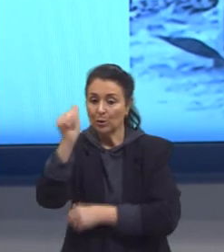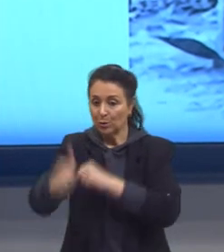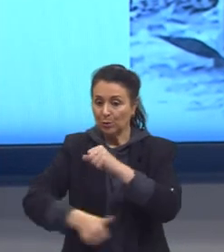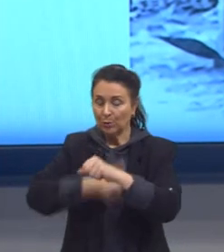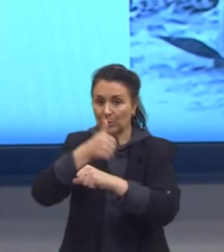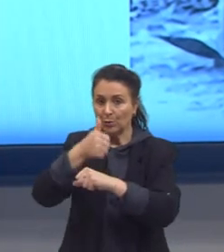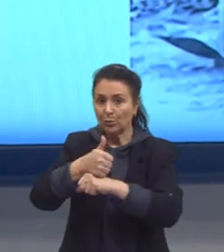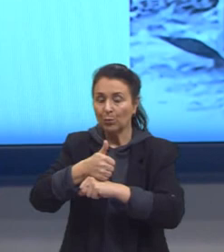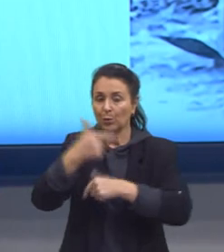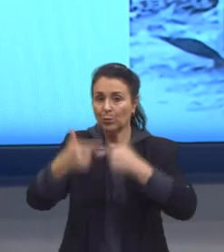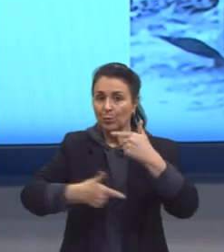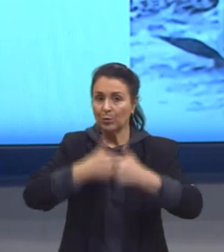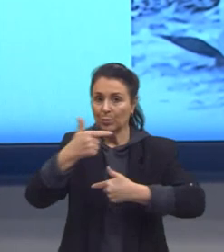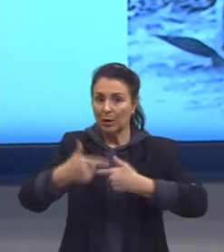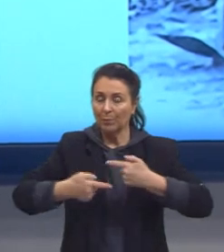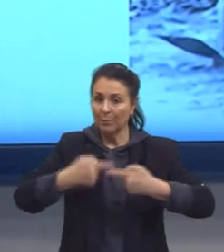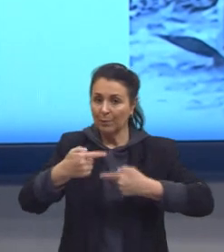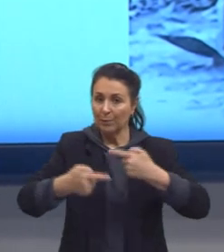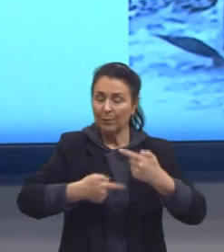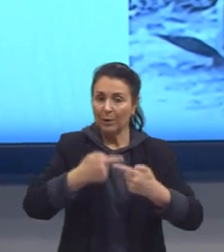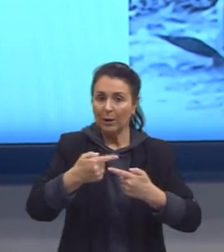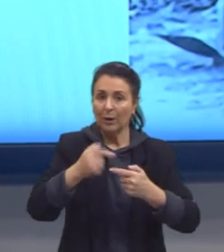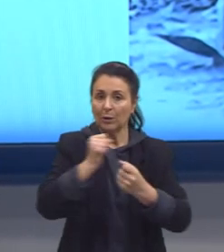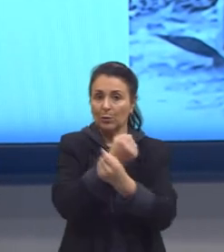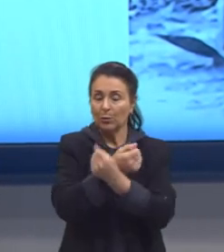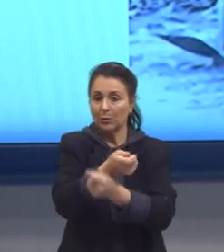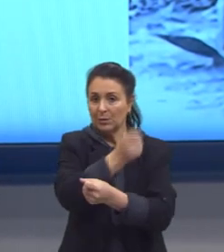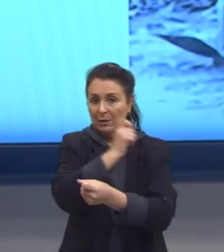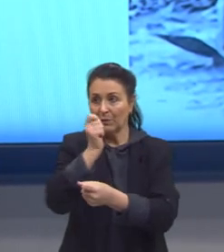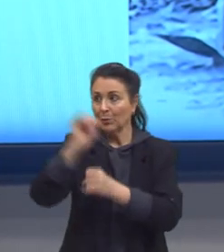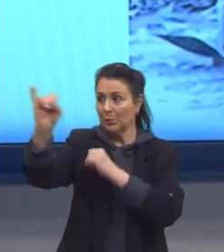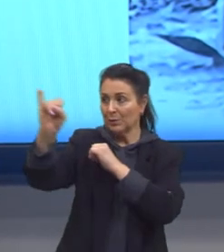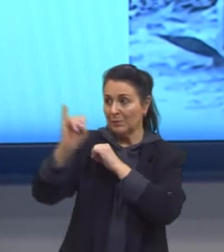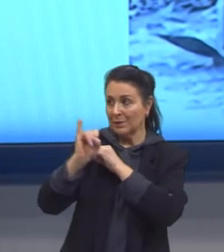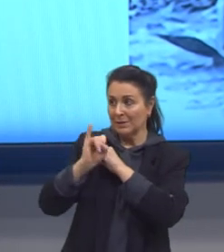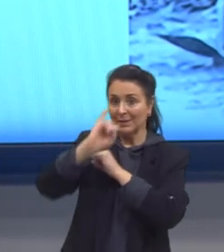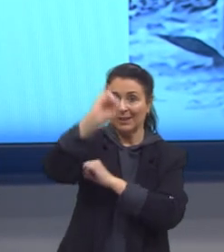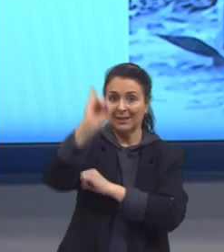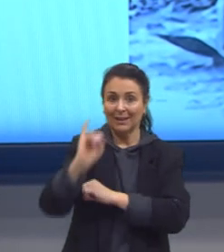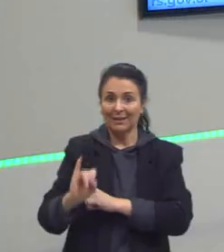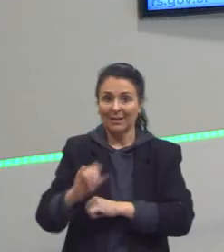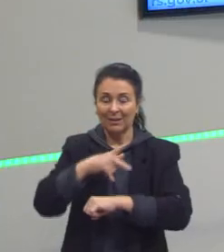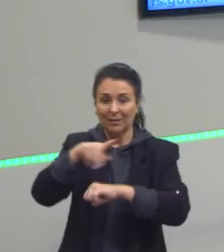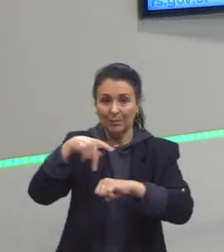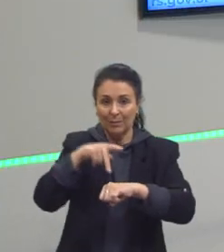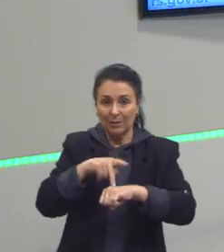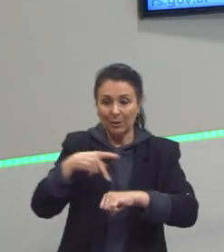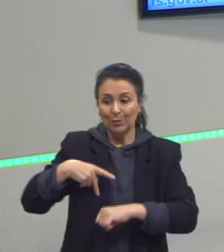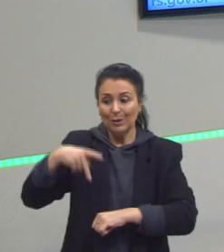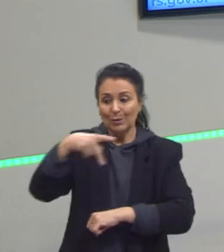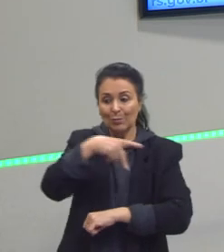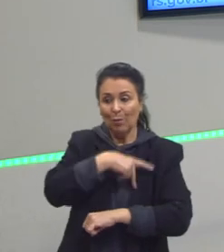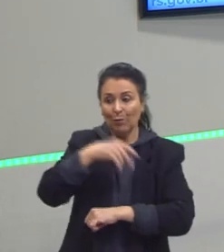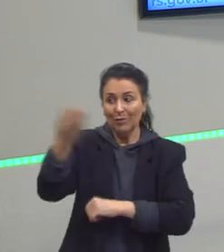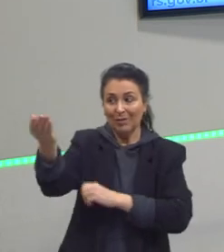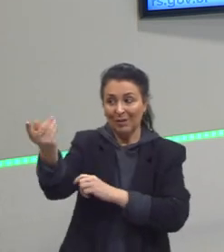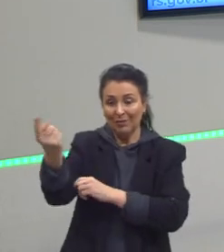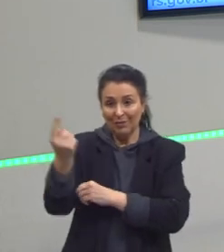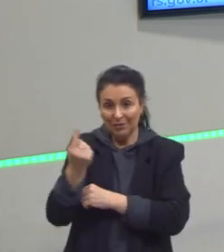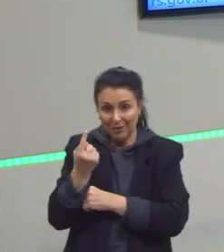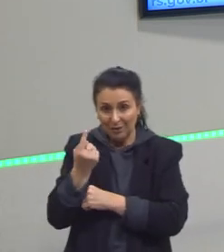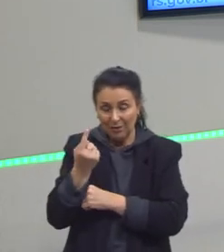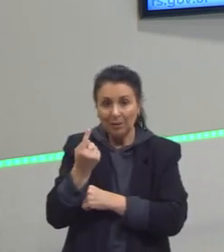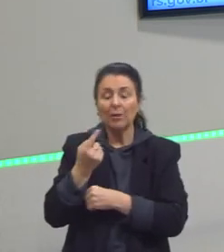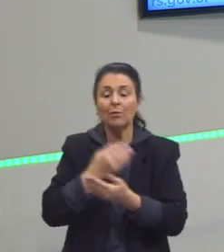no Brasil, os imigrantes italianos, vêm para a lavoura de café. São esses povos que vão também fazendo